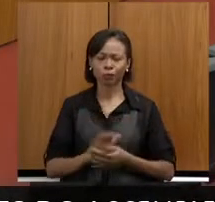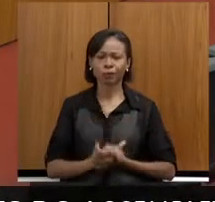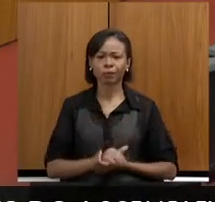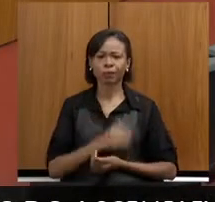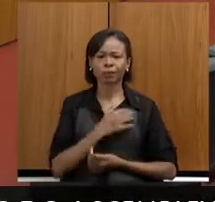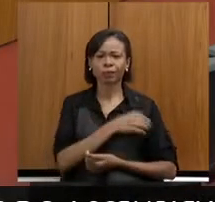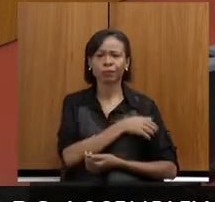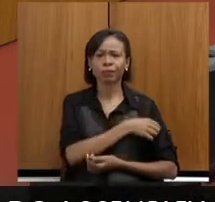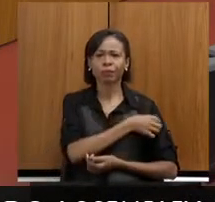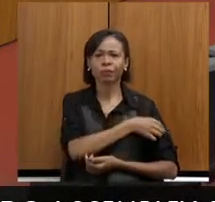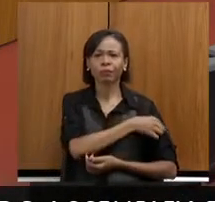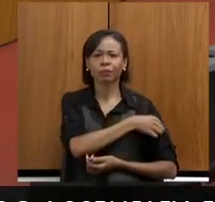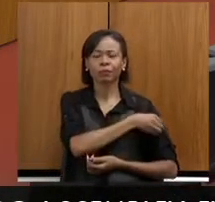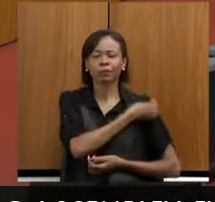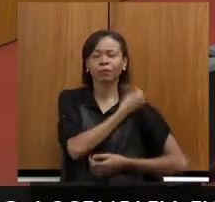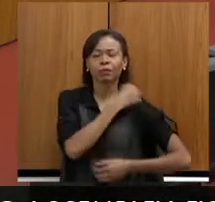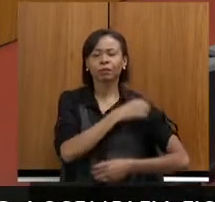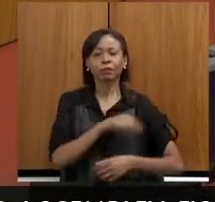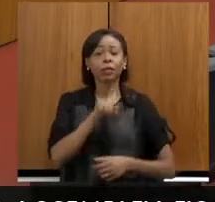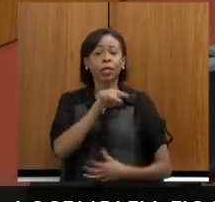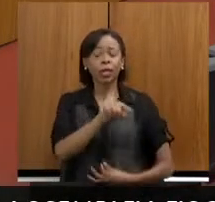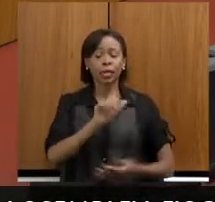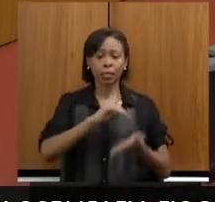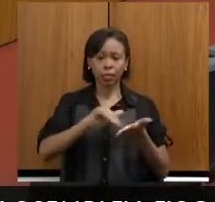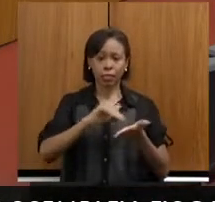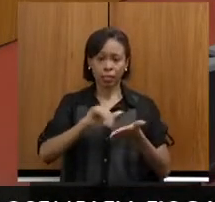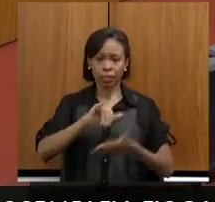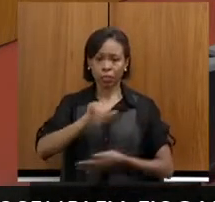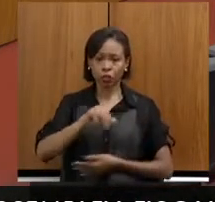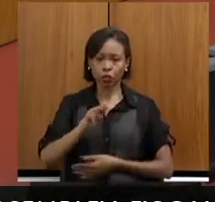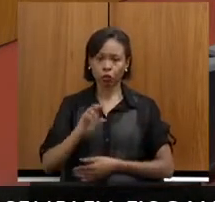Com a palavra a secretária Elisabeth Chucá.